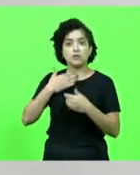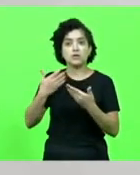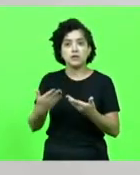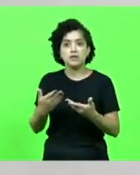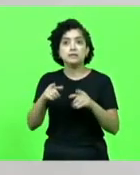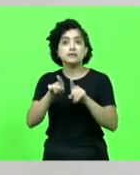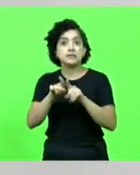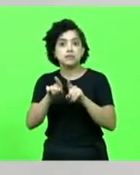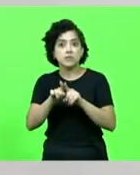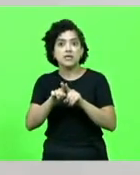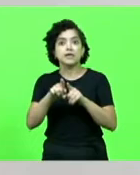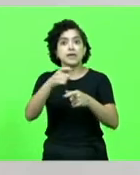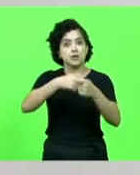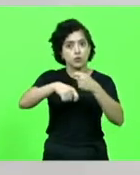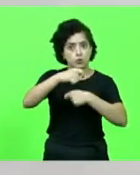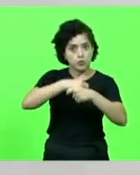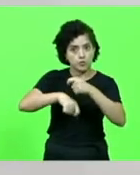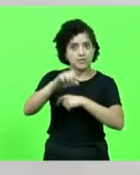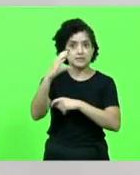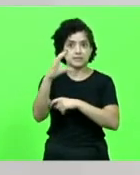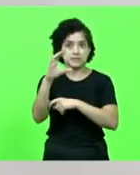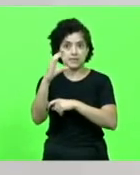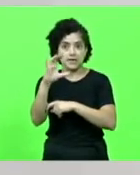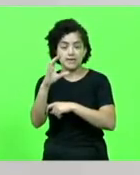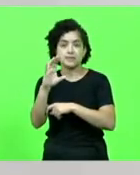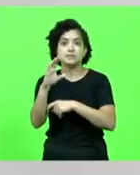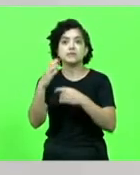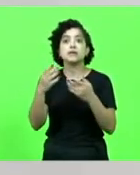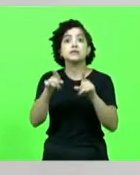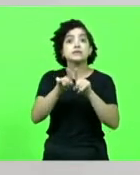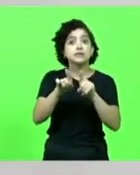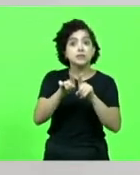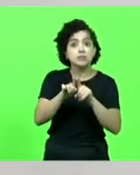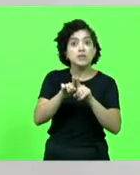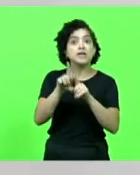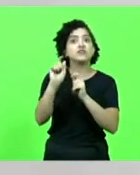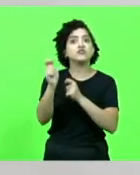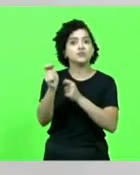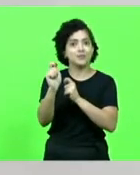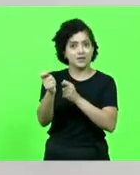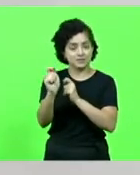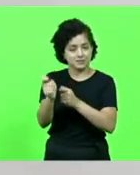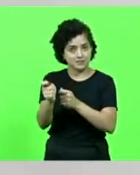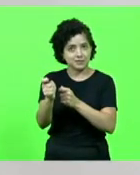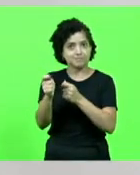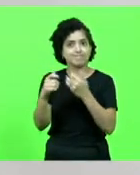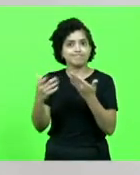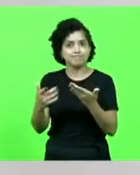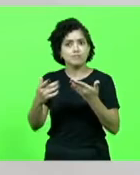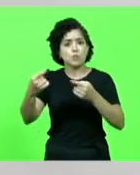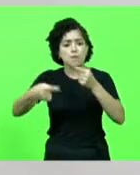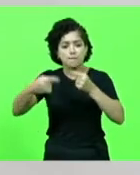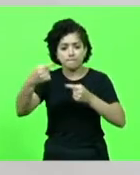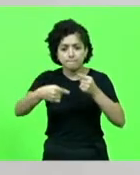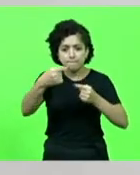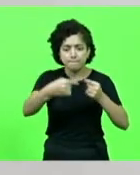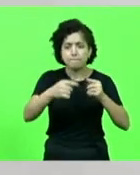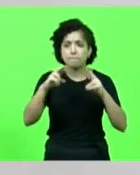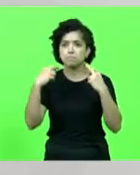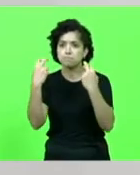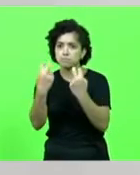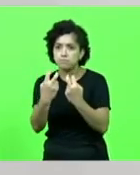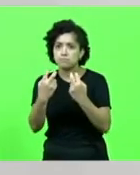pela Comissão de Economia, Ciência, Tecnologia, Minas e Energia e Comissão de Pesca. Promovemos um amplo debate com reuniões abertas,